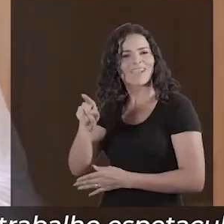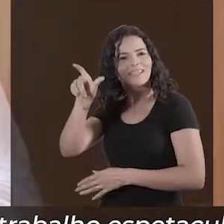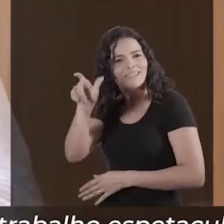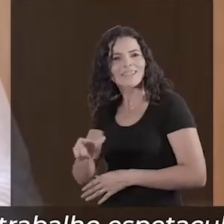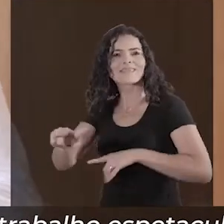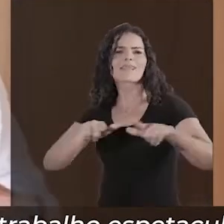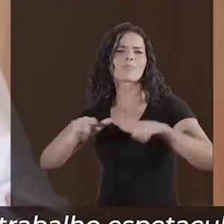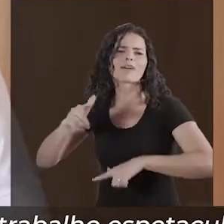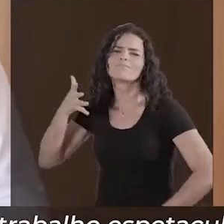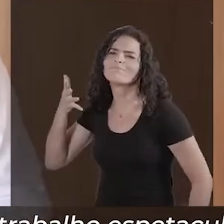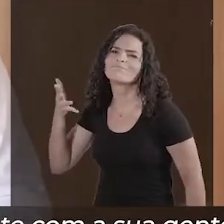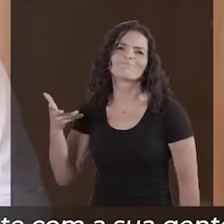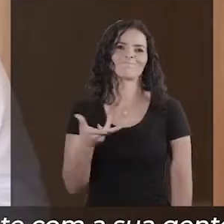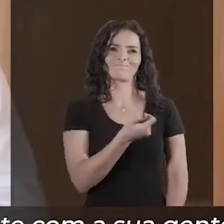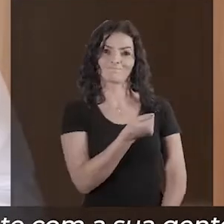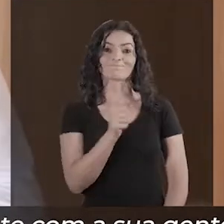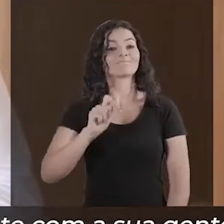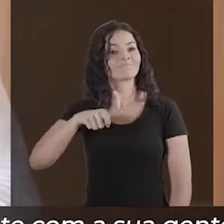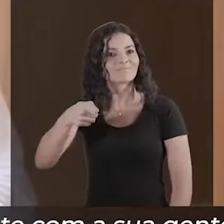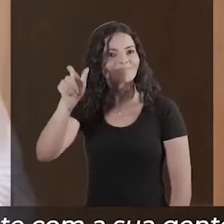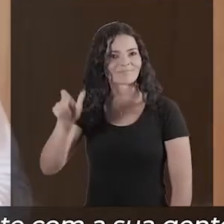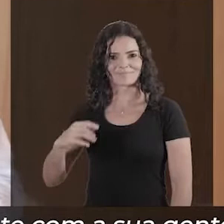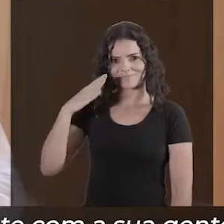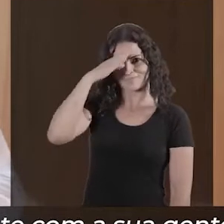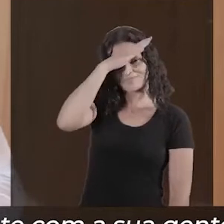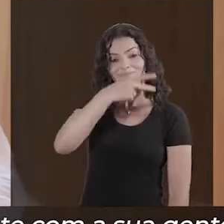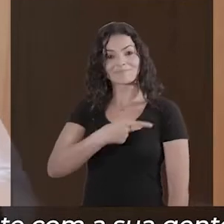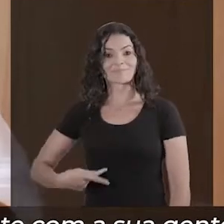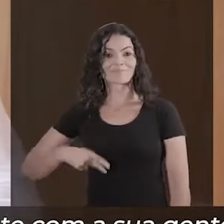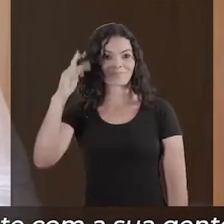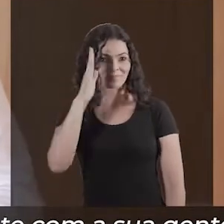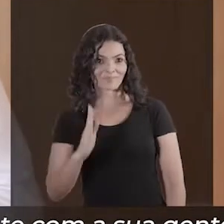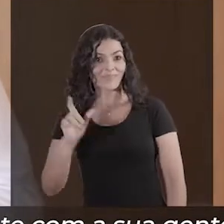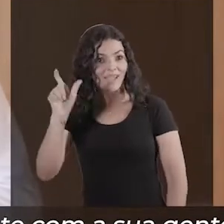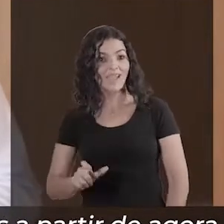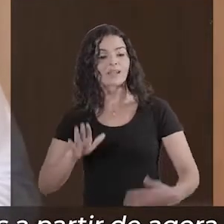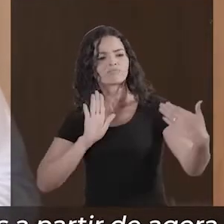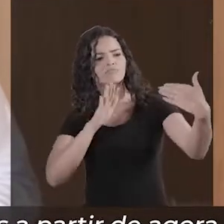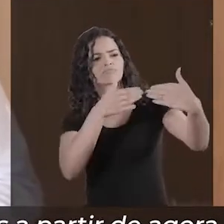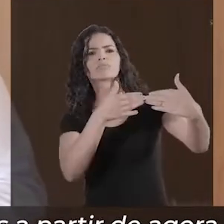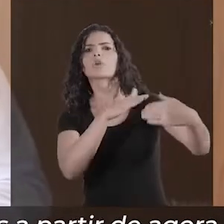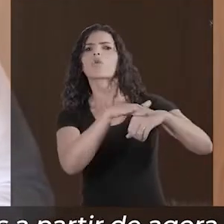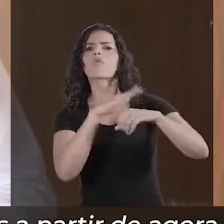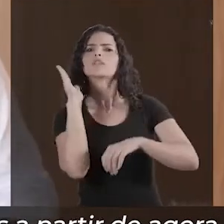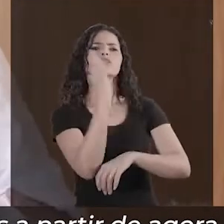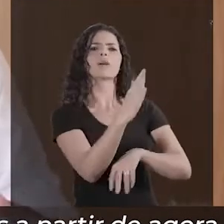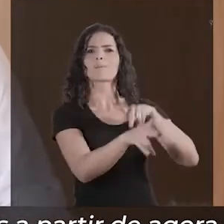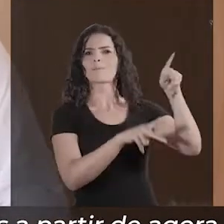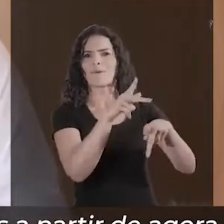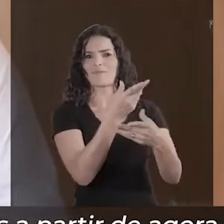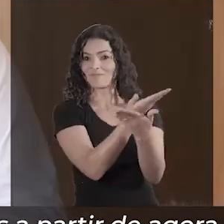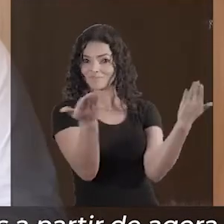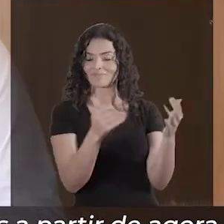trabalho espetacular como presidente da República, conversando diretamente com a sua gente. Por isso, com muito